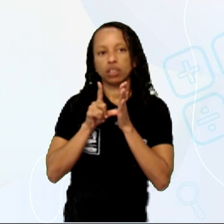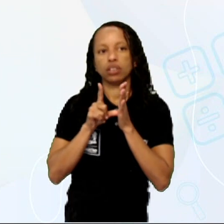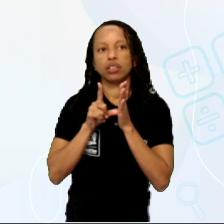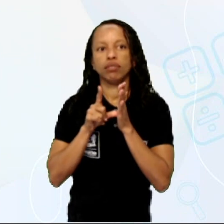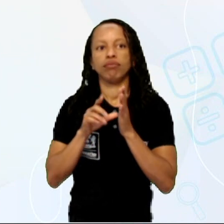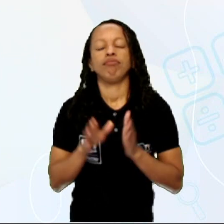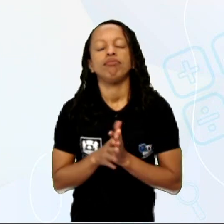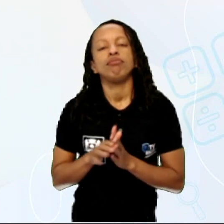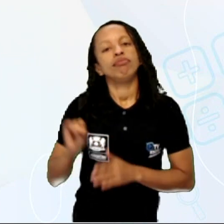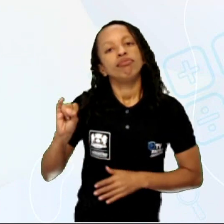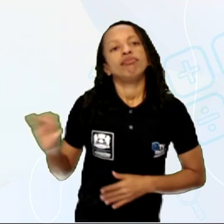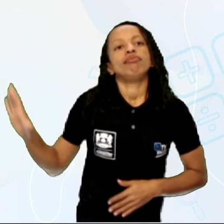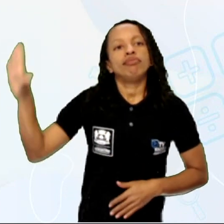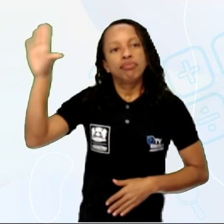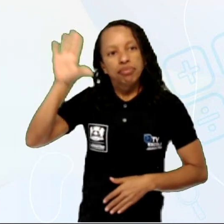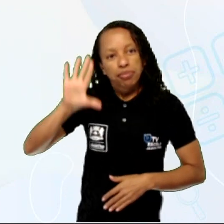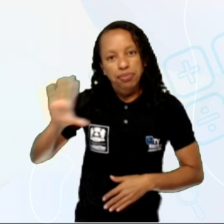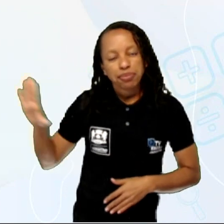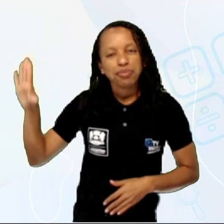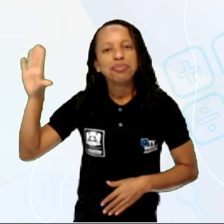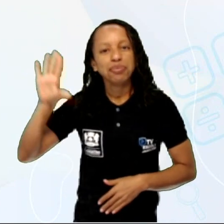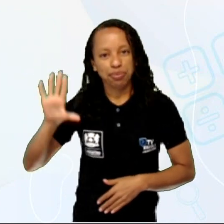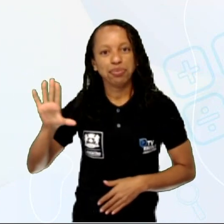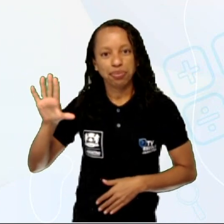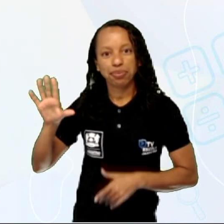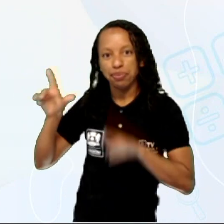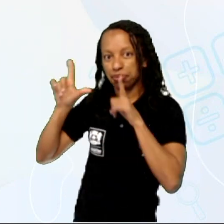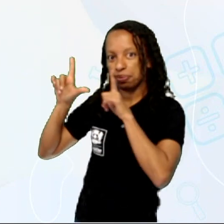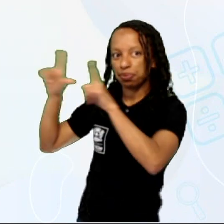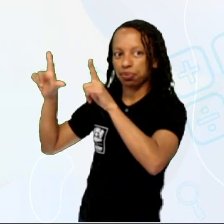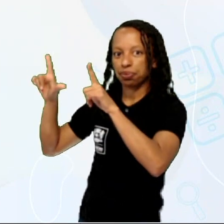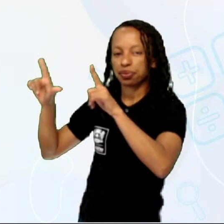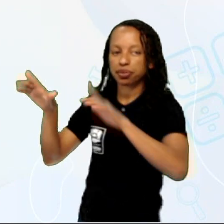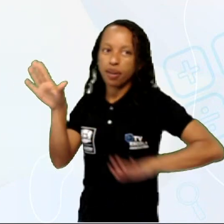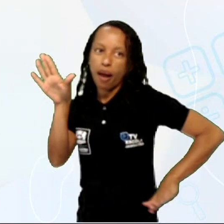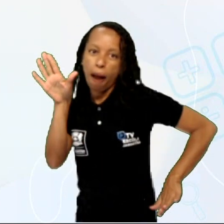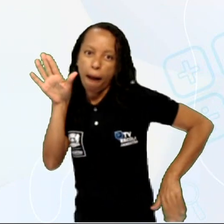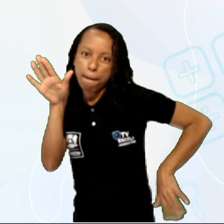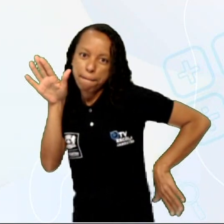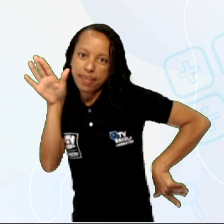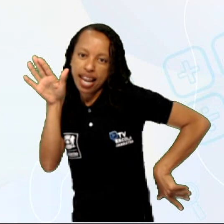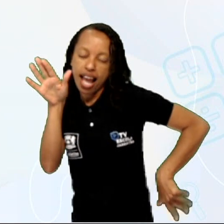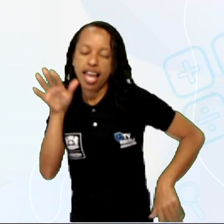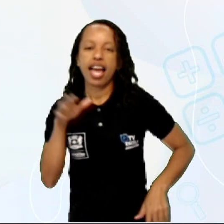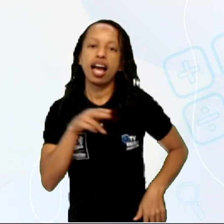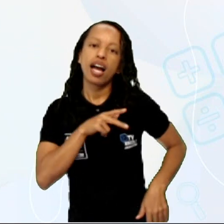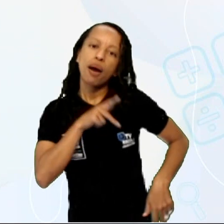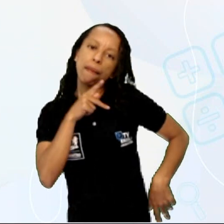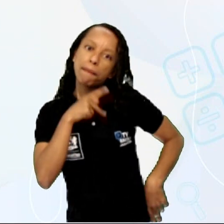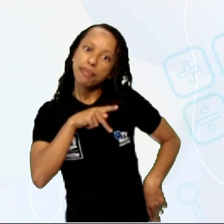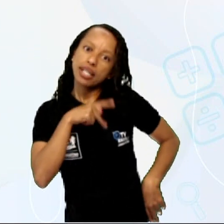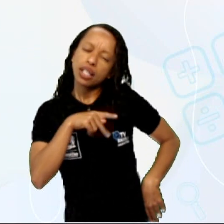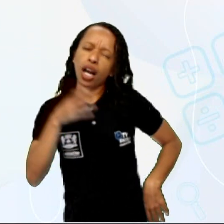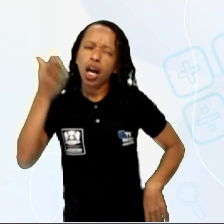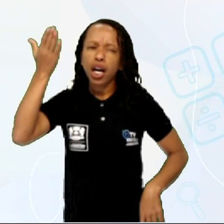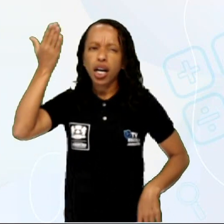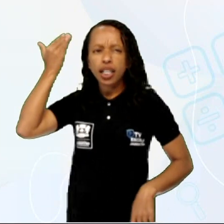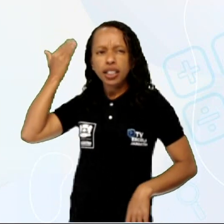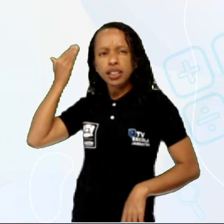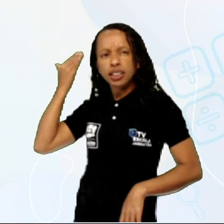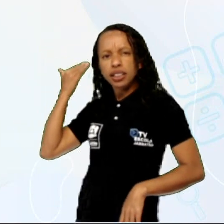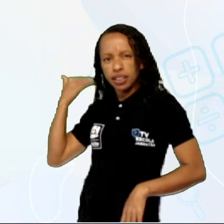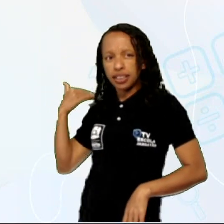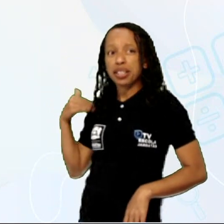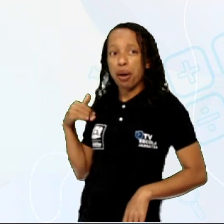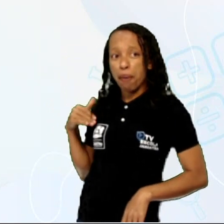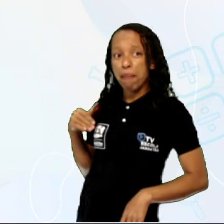mostrou essa imagem antes, né? Mas eu queria mostrar para vocês. Aqui é a Praia de Piedade. Antigamente, ela era